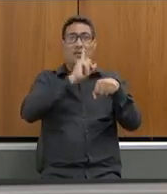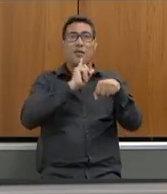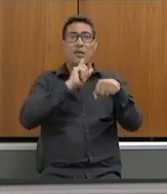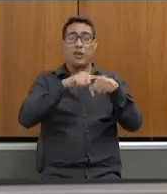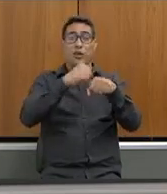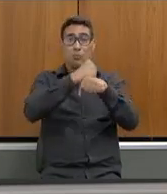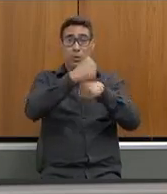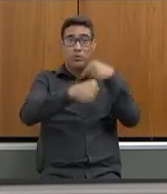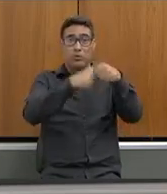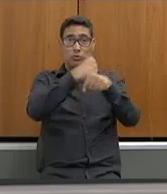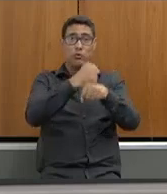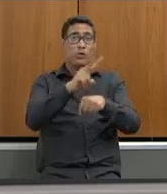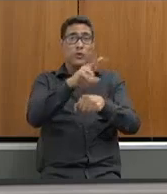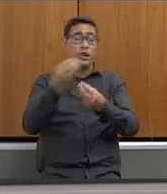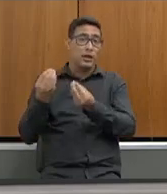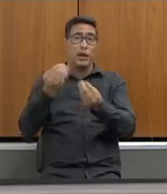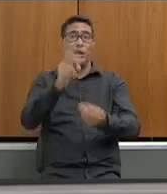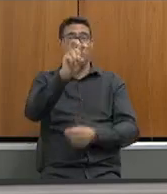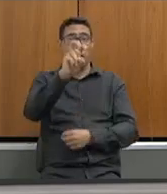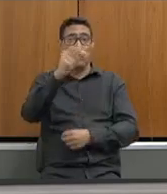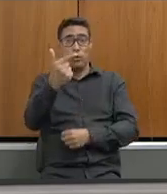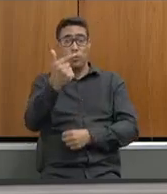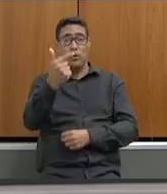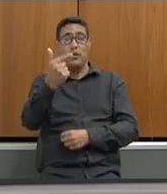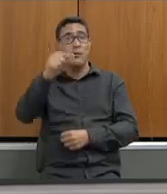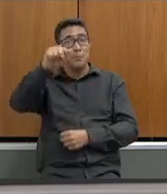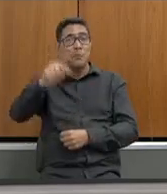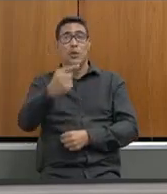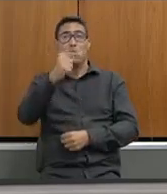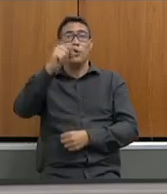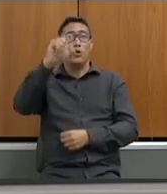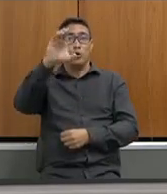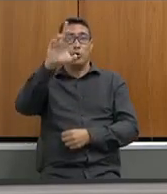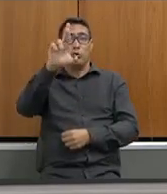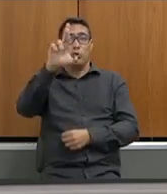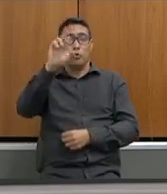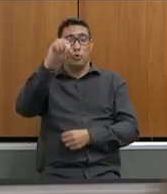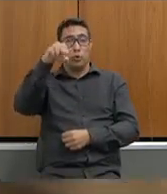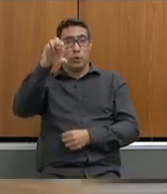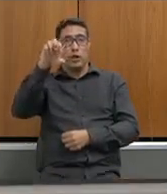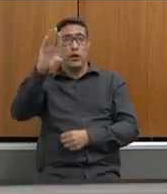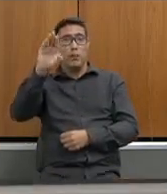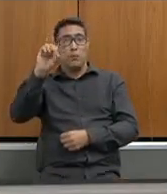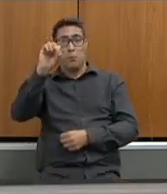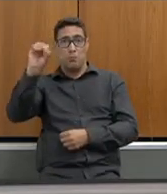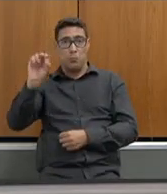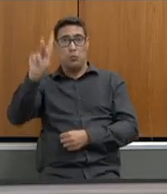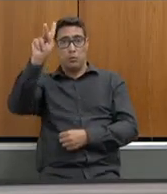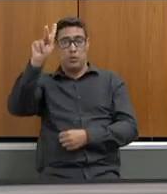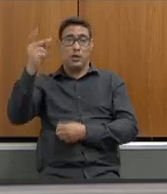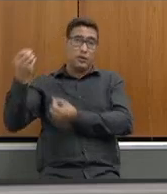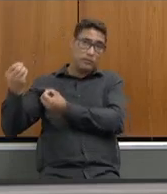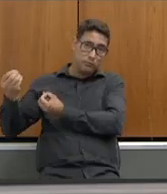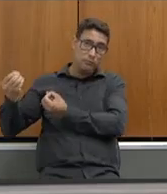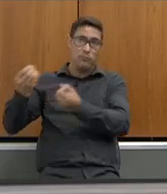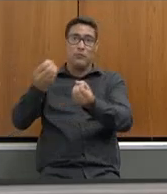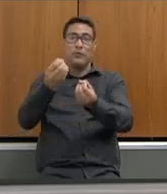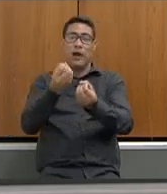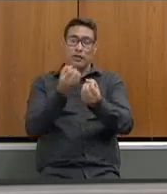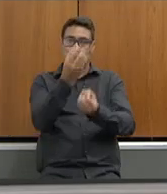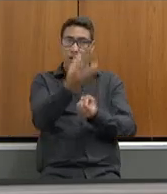no próximo ano entregar 52 mil cronibooks para os nossos estudantes e professores do ensino médio em tempo integral